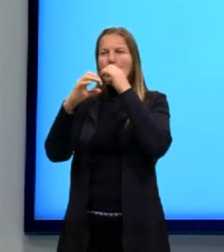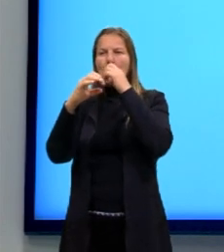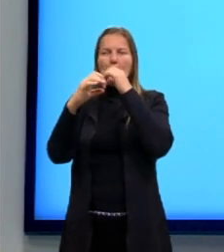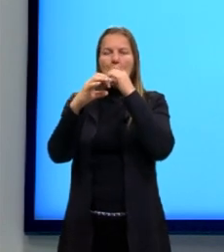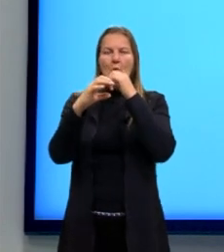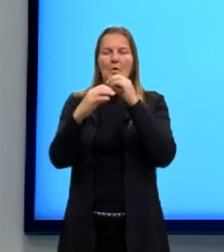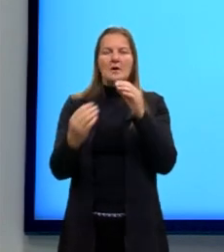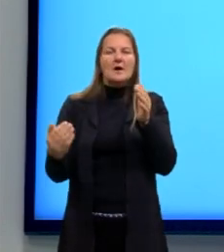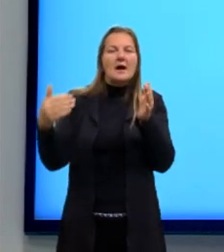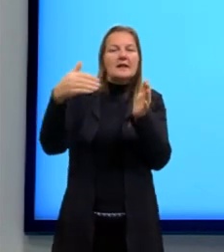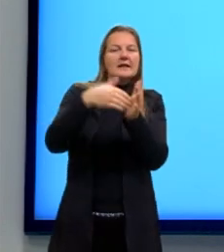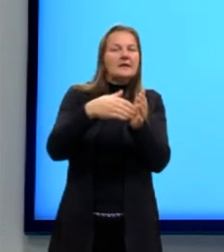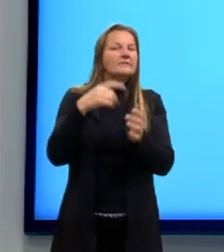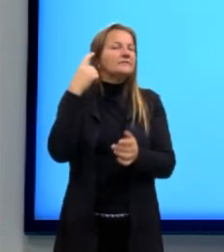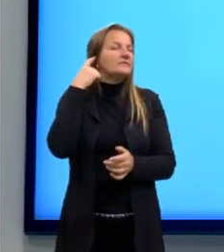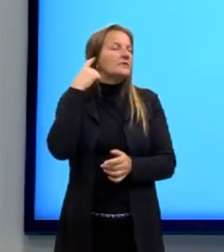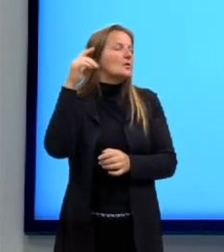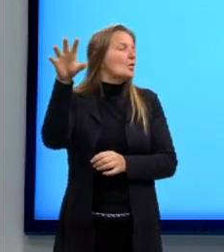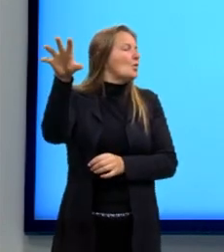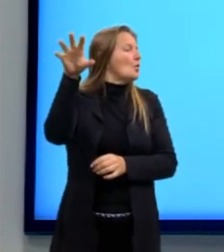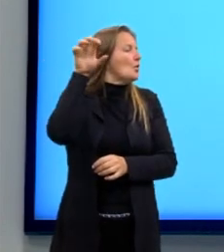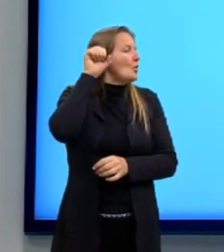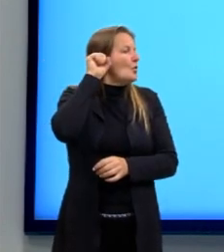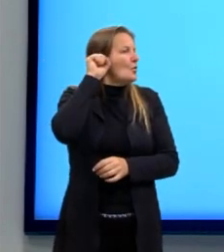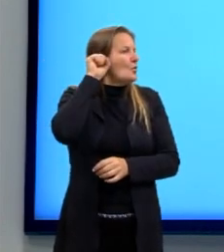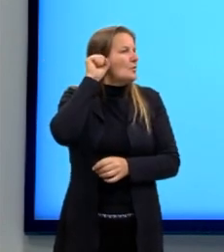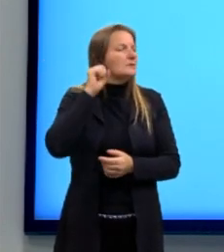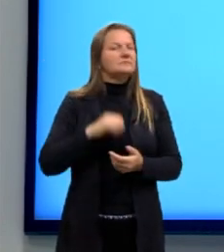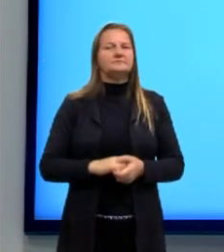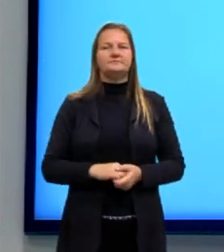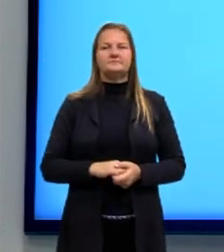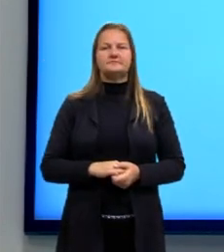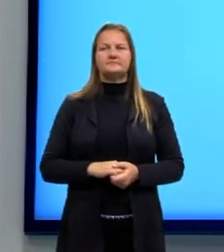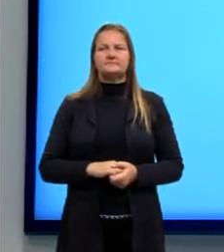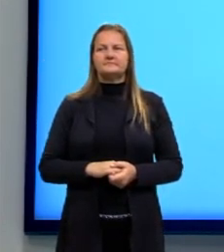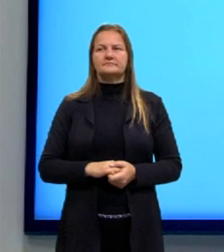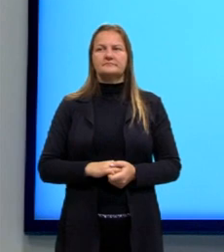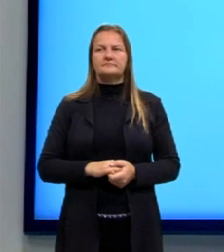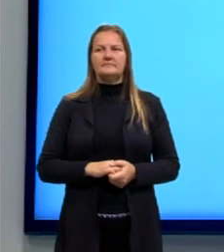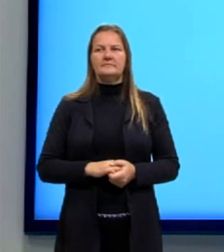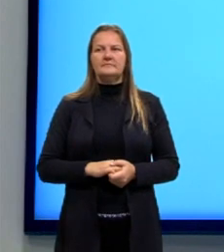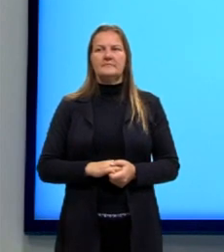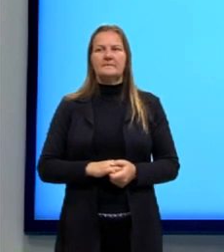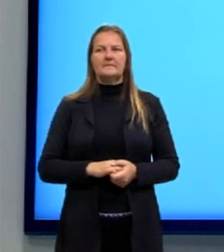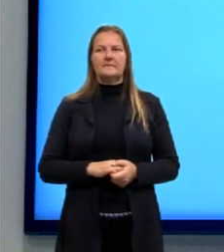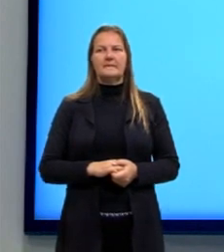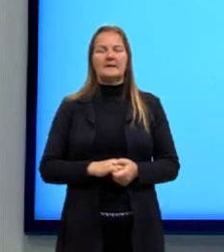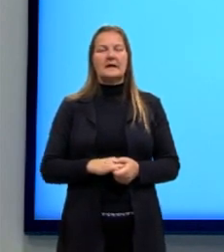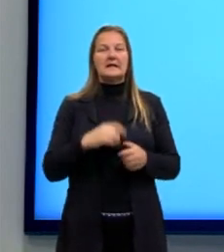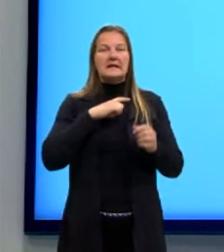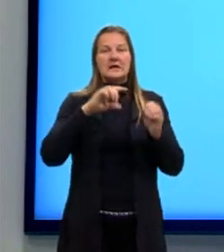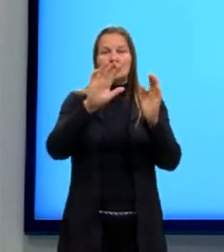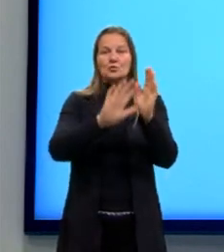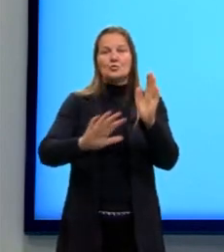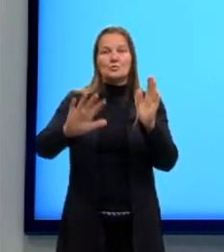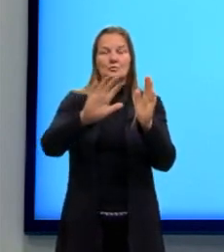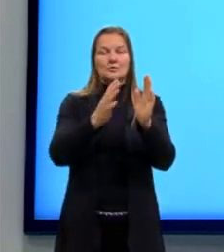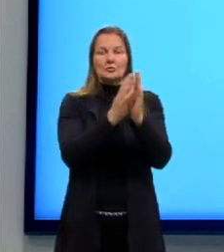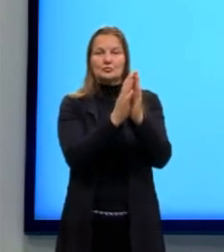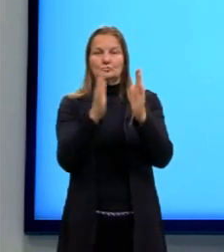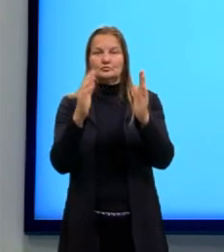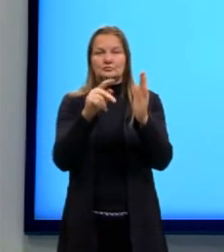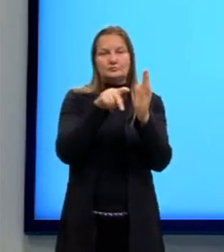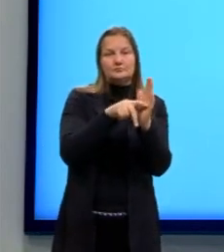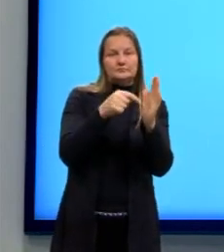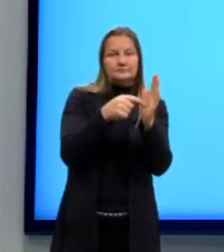Até o ouvido, para a gente captar, né? Esse som é necessário que haja algo aqui no meio, certo?